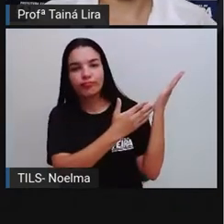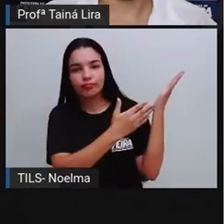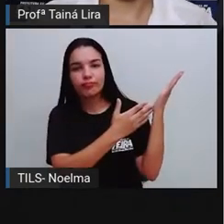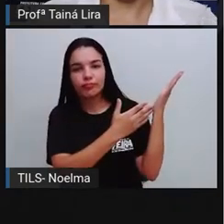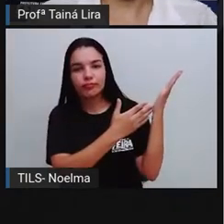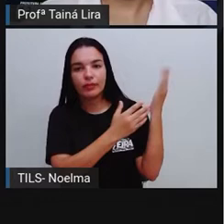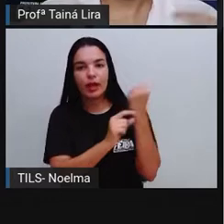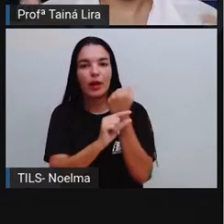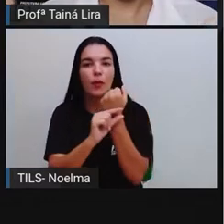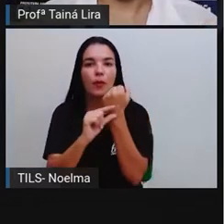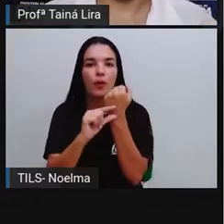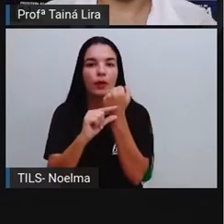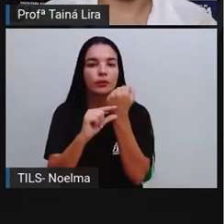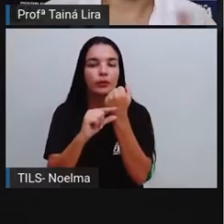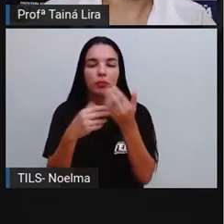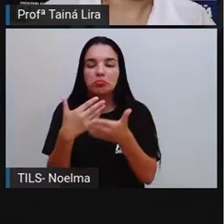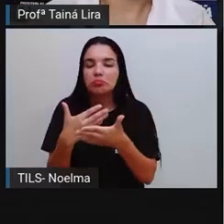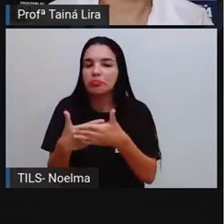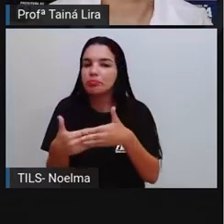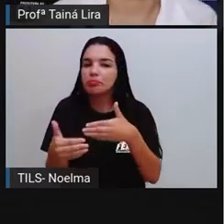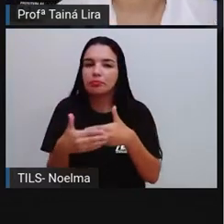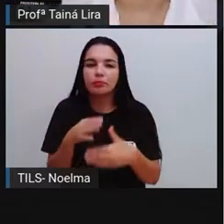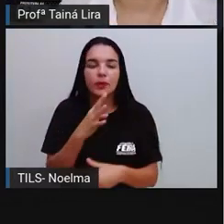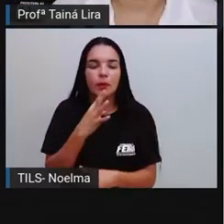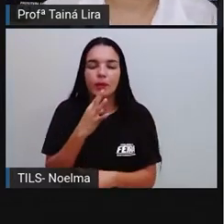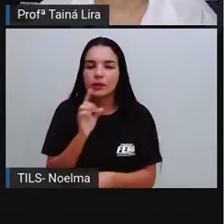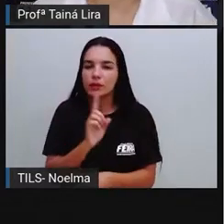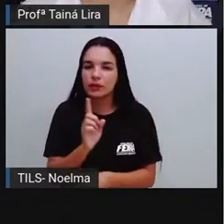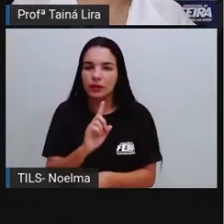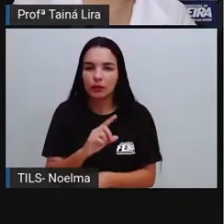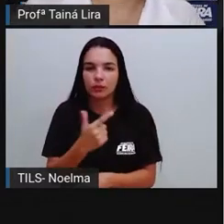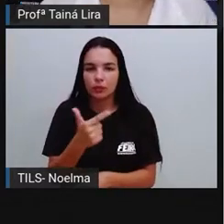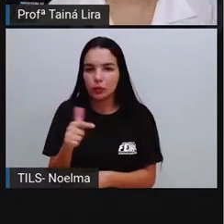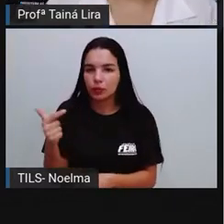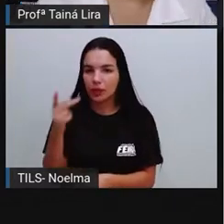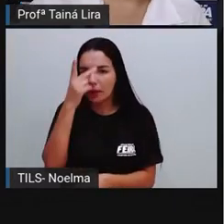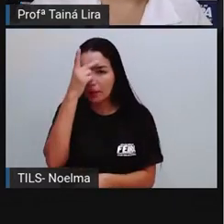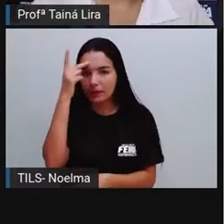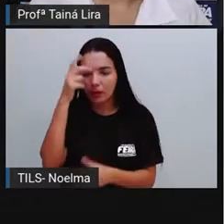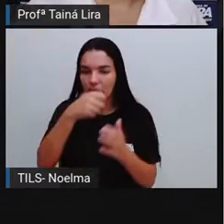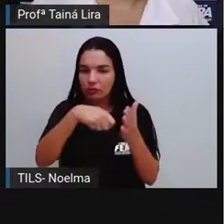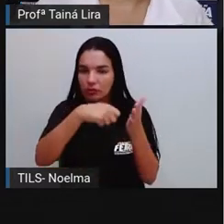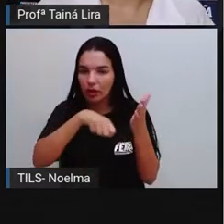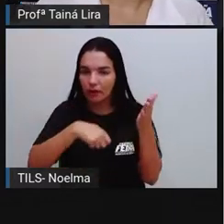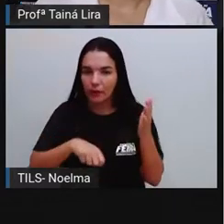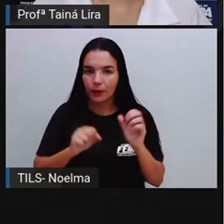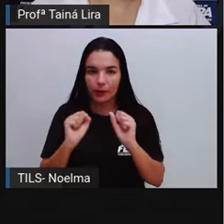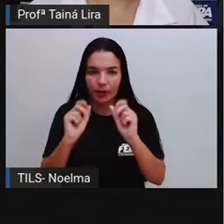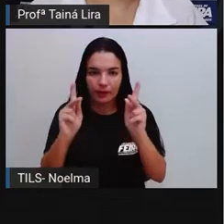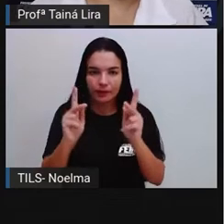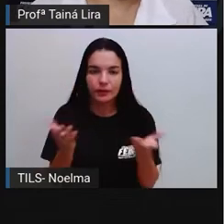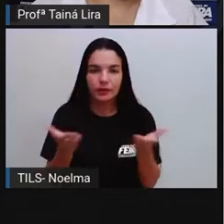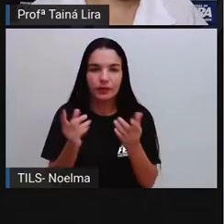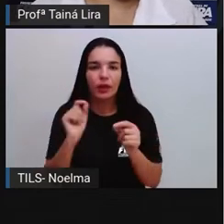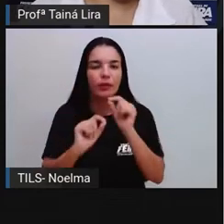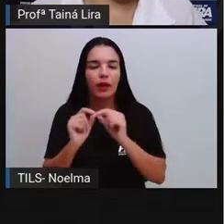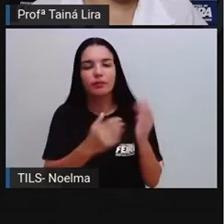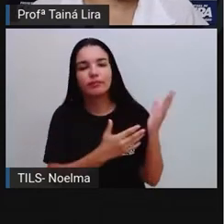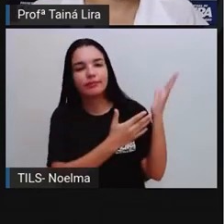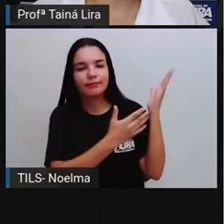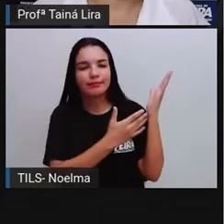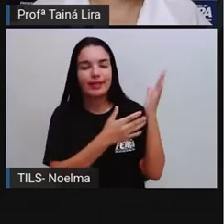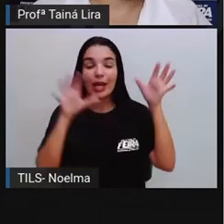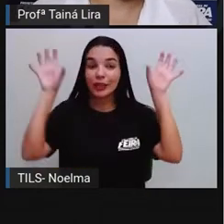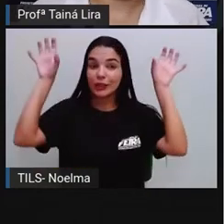autoria aí desconhecida, por isso que a Pró não colocou o nome da pessoa que escreveu aqui, tá? Então, Chovendo CH.